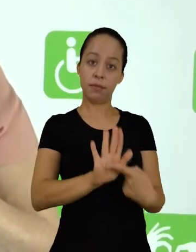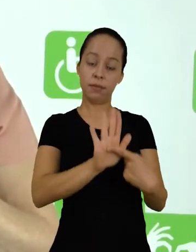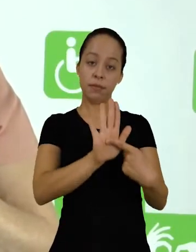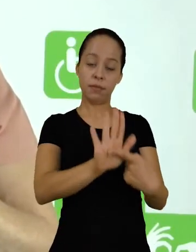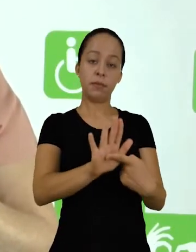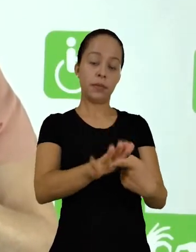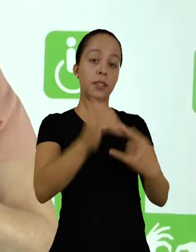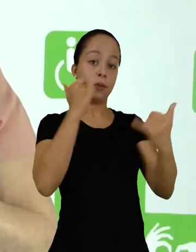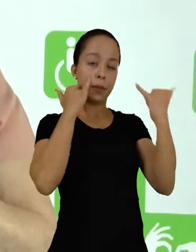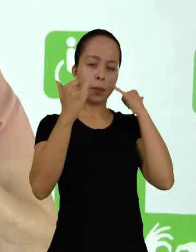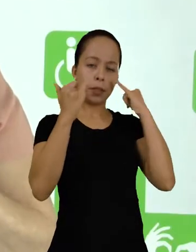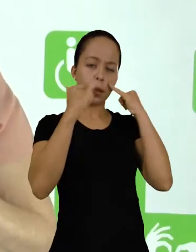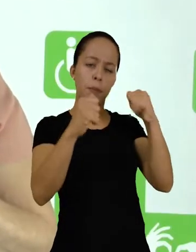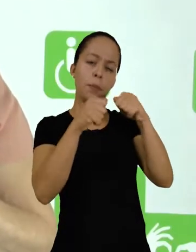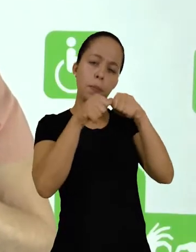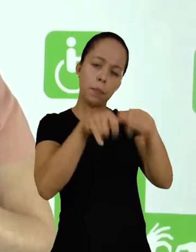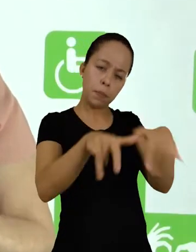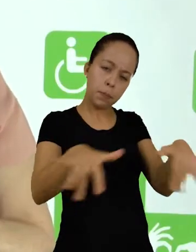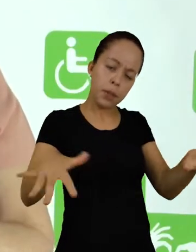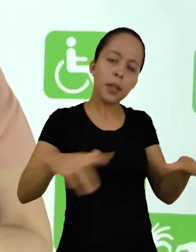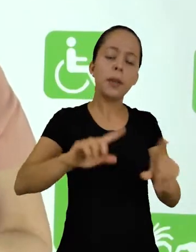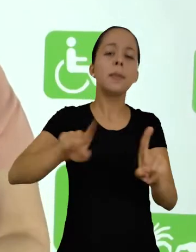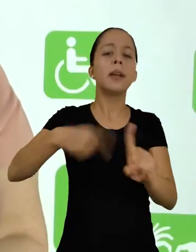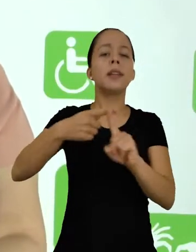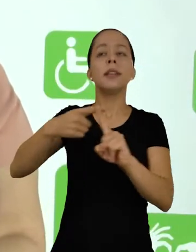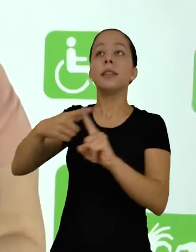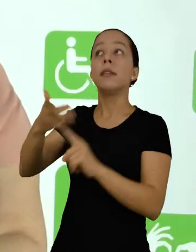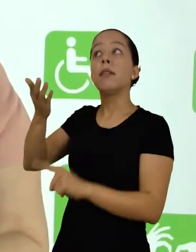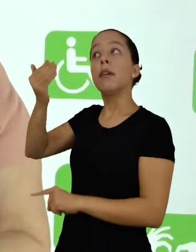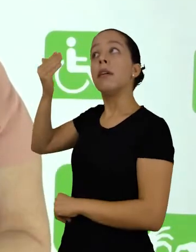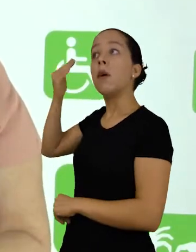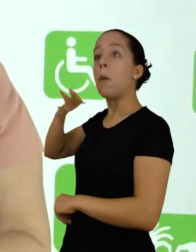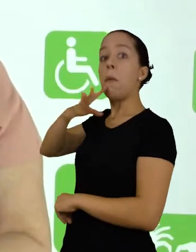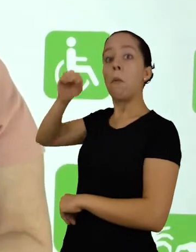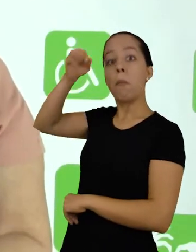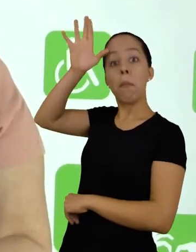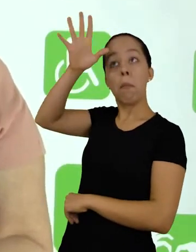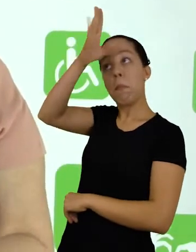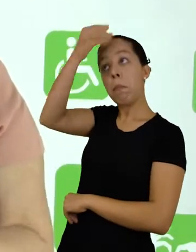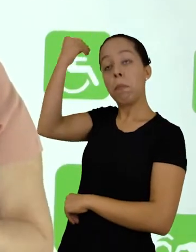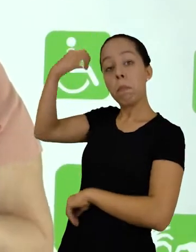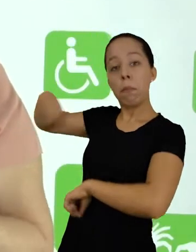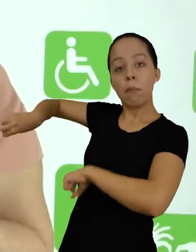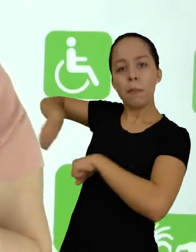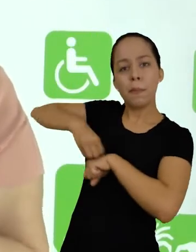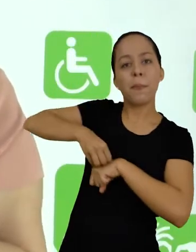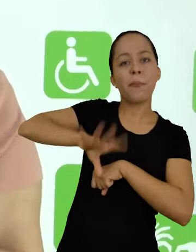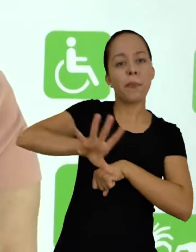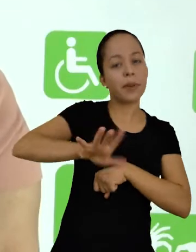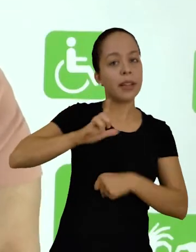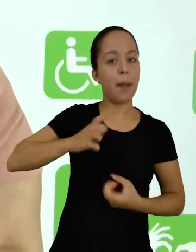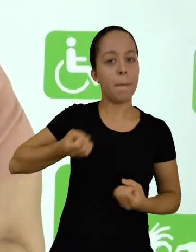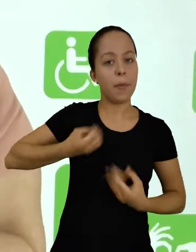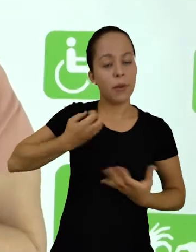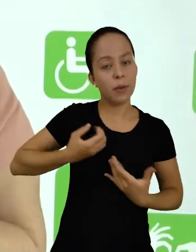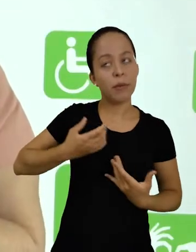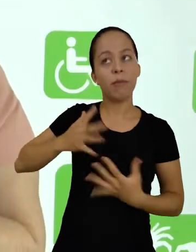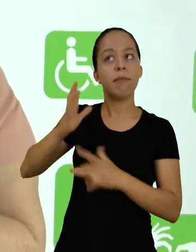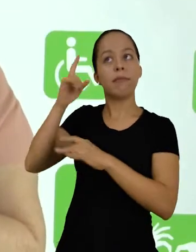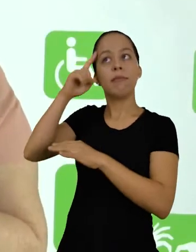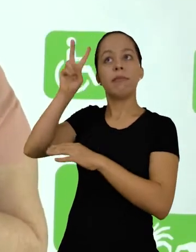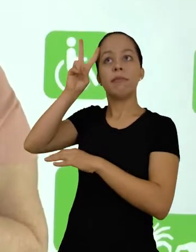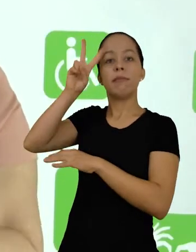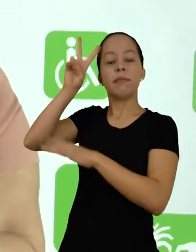demonstrar, difundir, transmitir e recuperar o conhecimento produzido, o